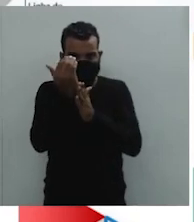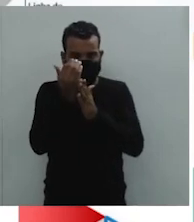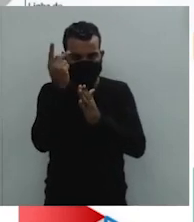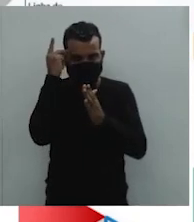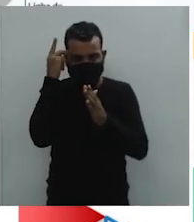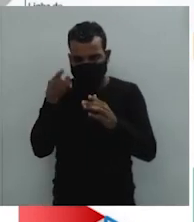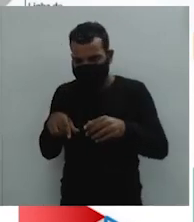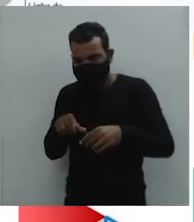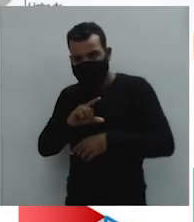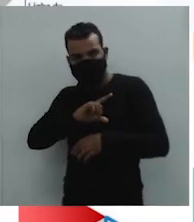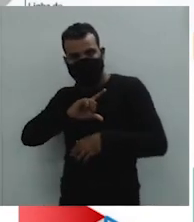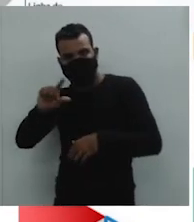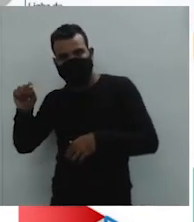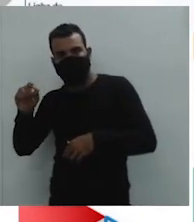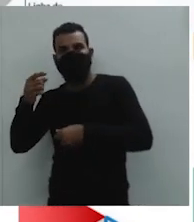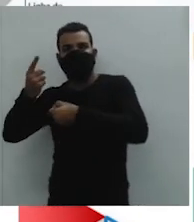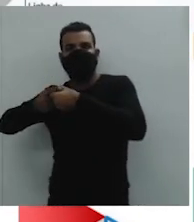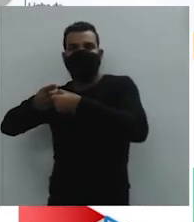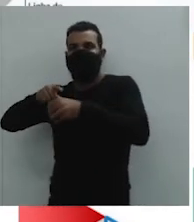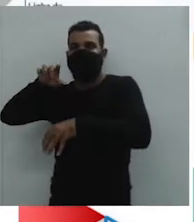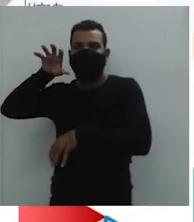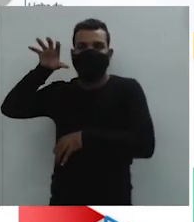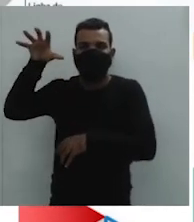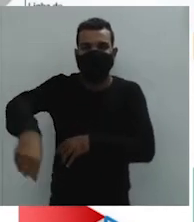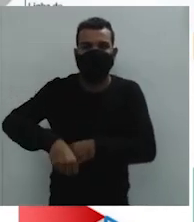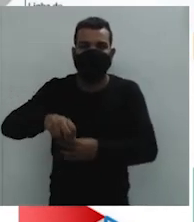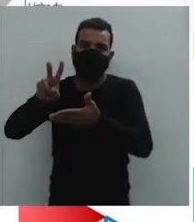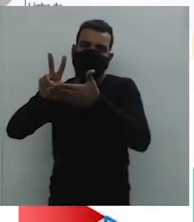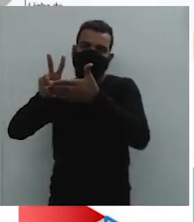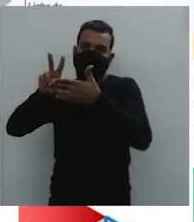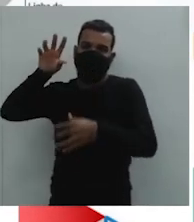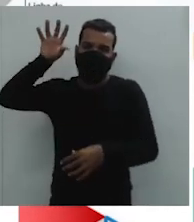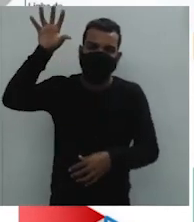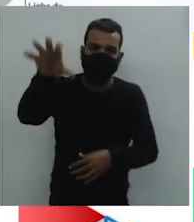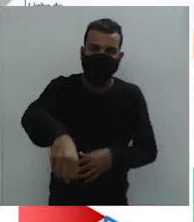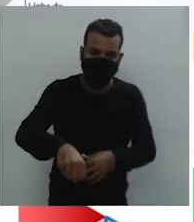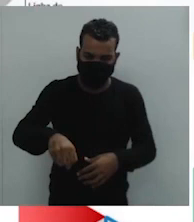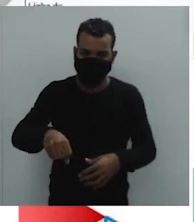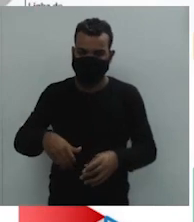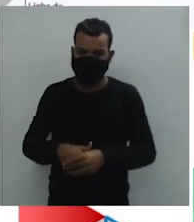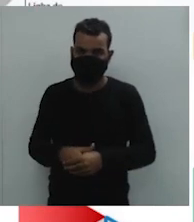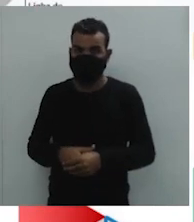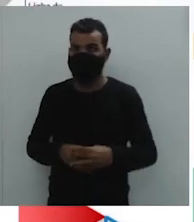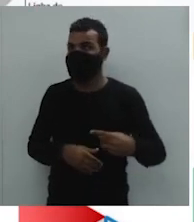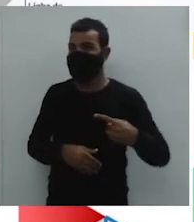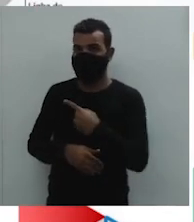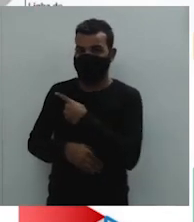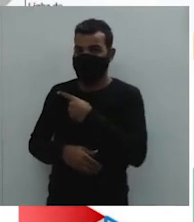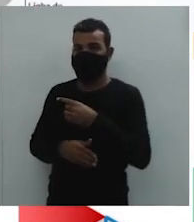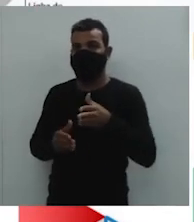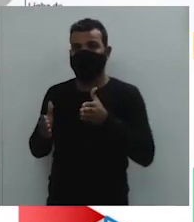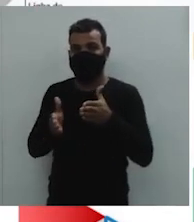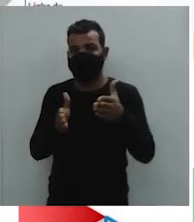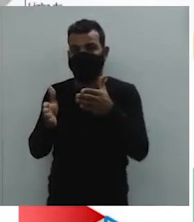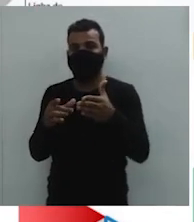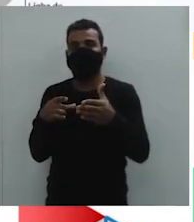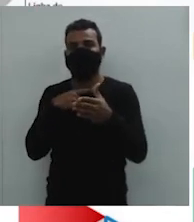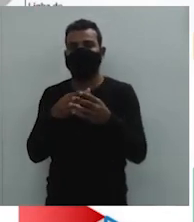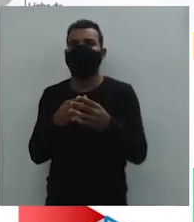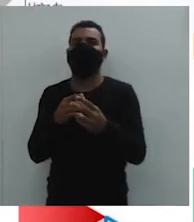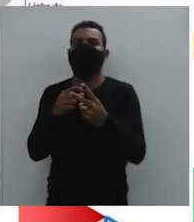índios nas missões jesuítas. E, preste atenção, esses bandeirantes, haviam-se duas